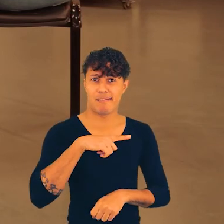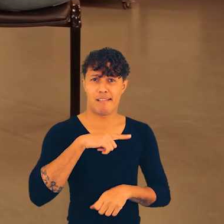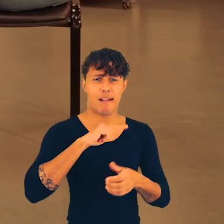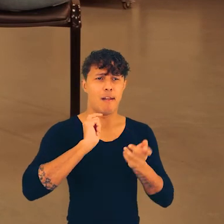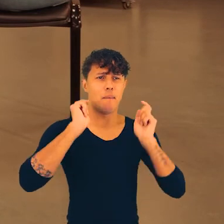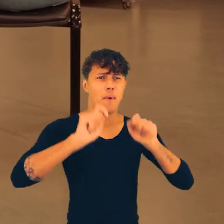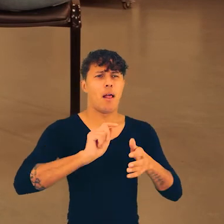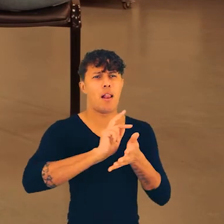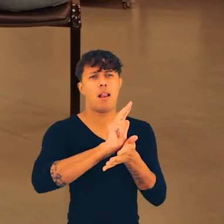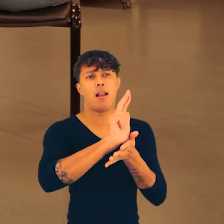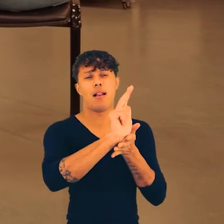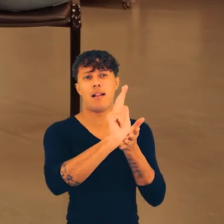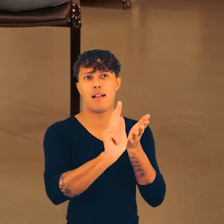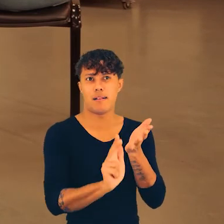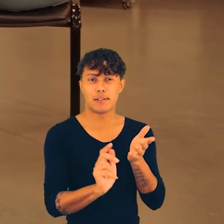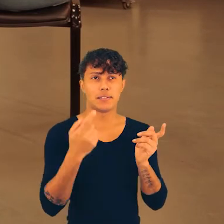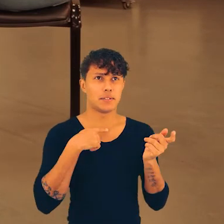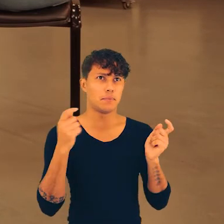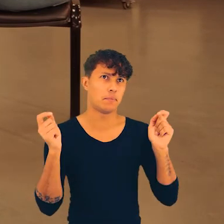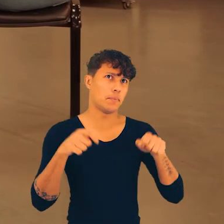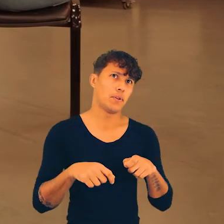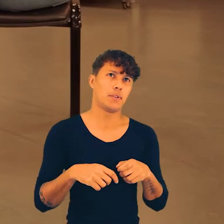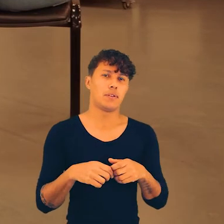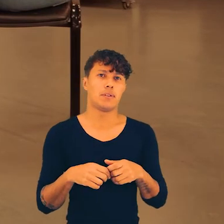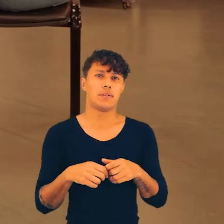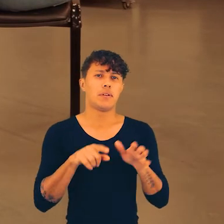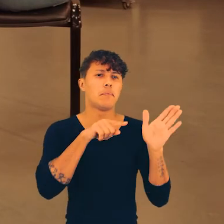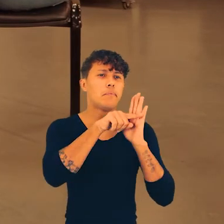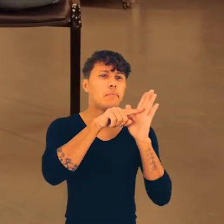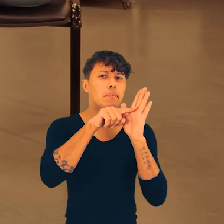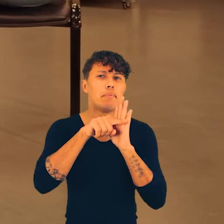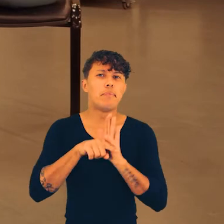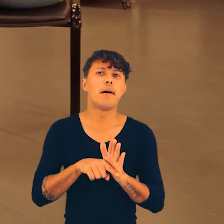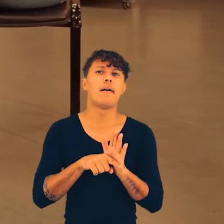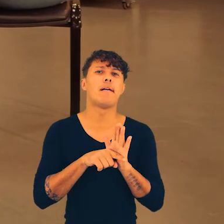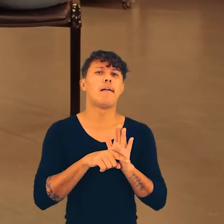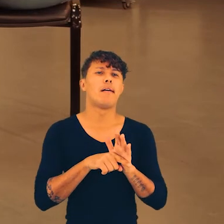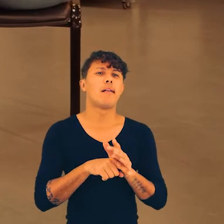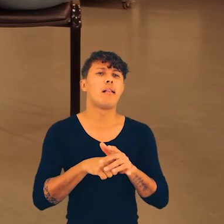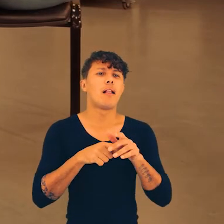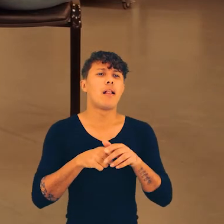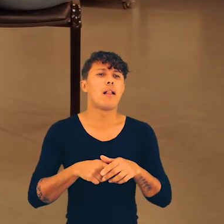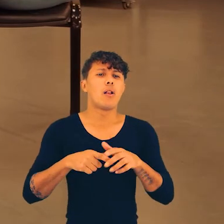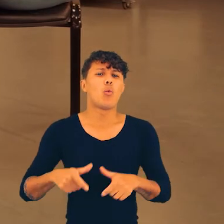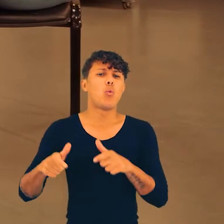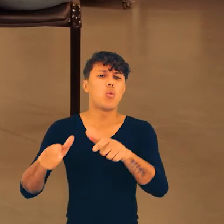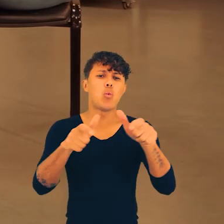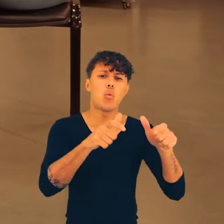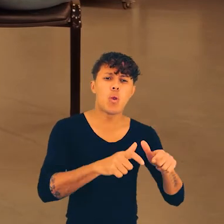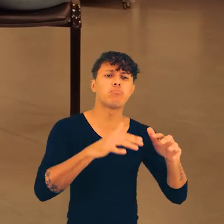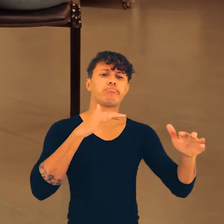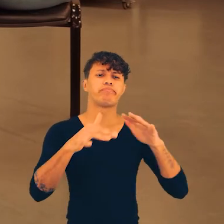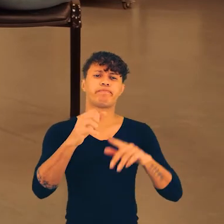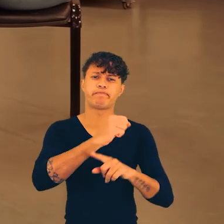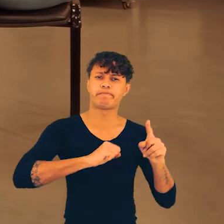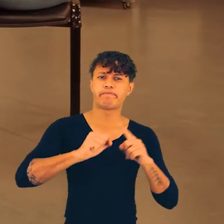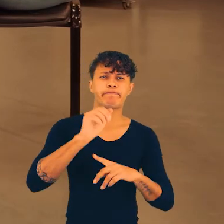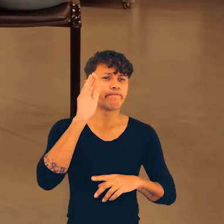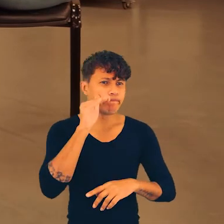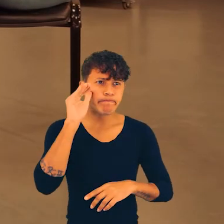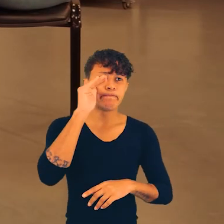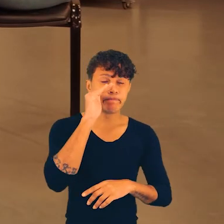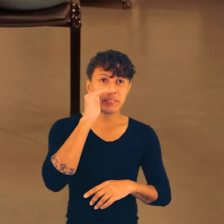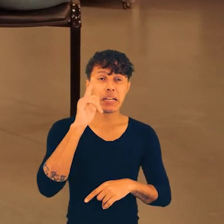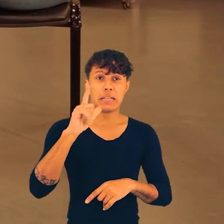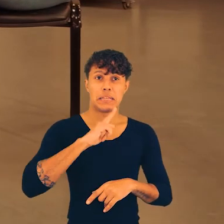Hoje a internet nos dá várias possibilidades, né? Então, você pode pesquisar mesmo todas as organizações,